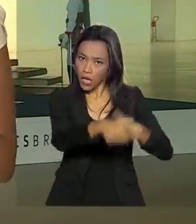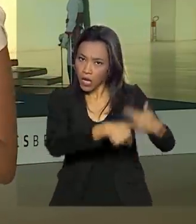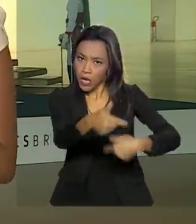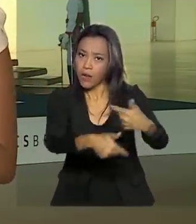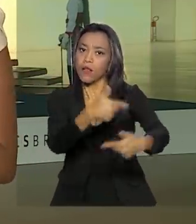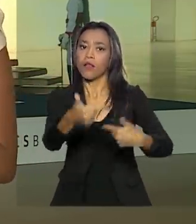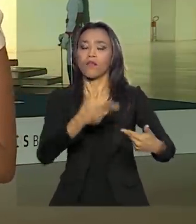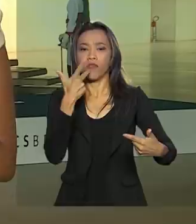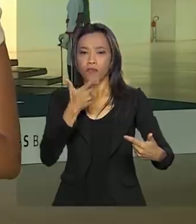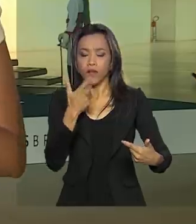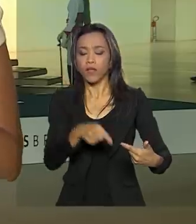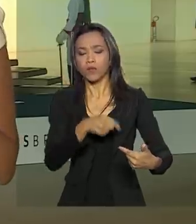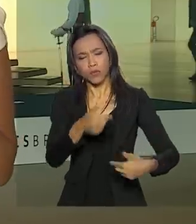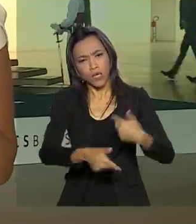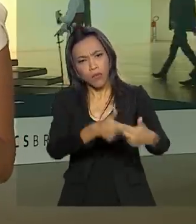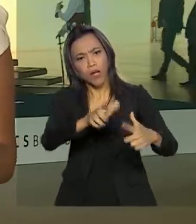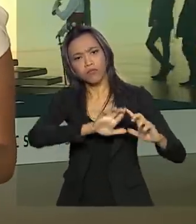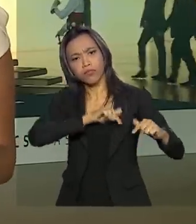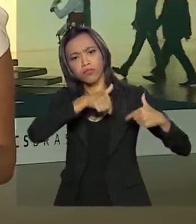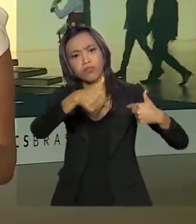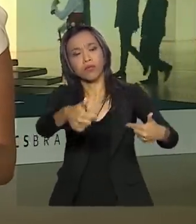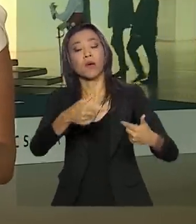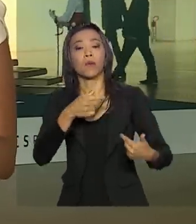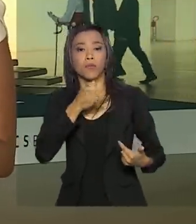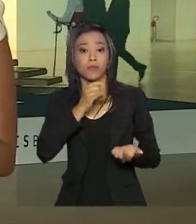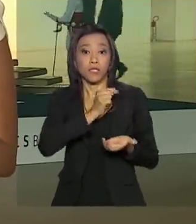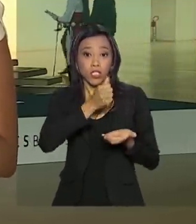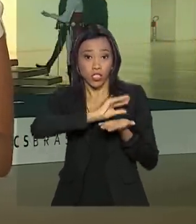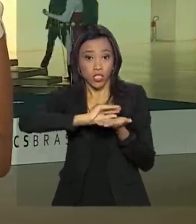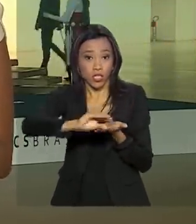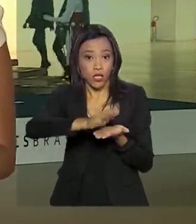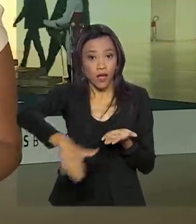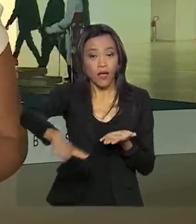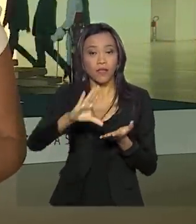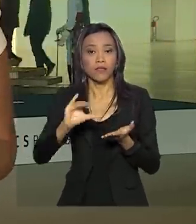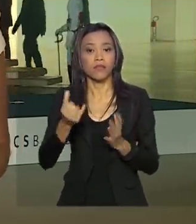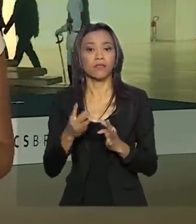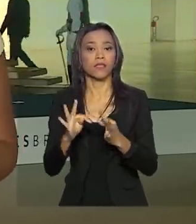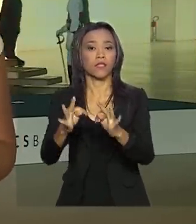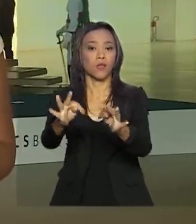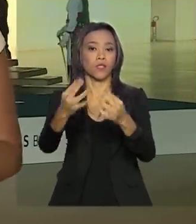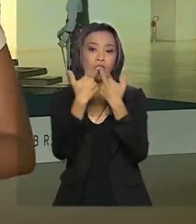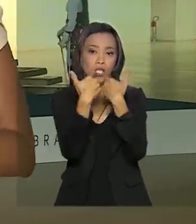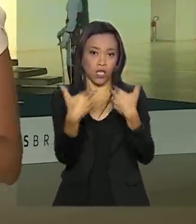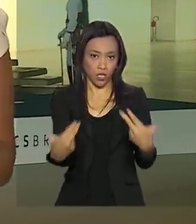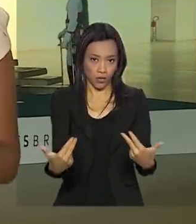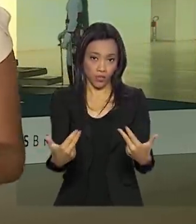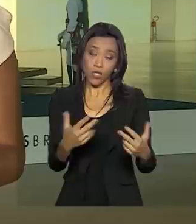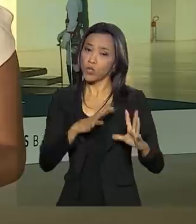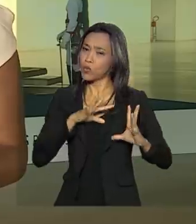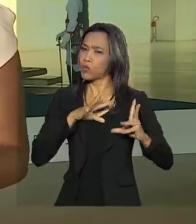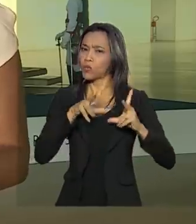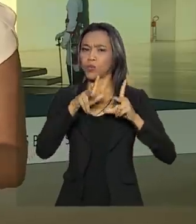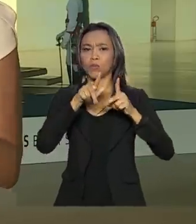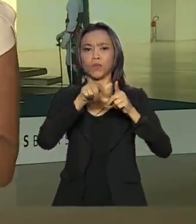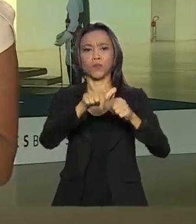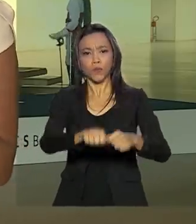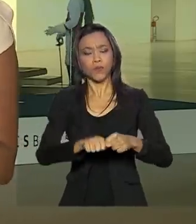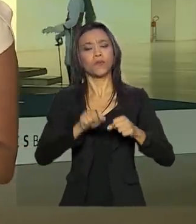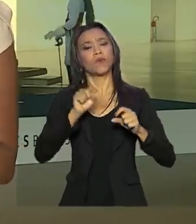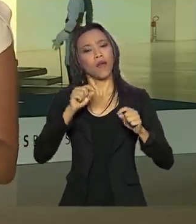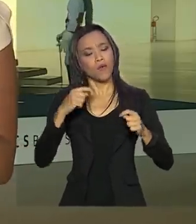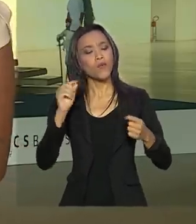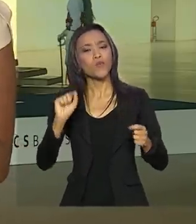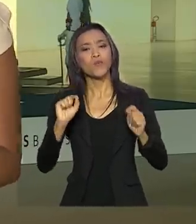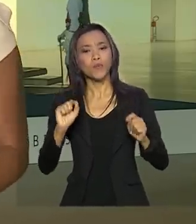Brasil vem desenvolvendo, como os investimentos em ciência, tecnologia e inovação, tudo em sintonia com as